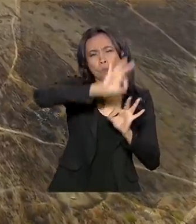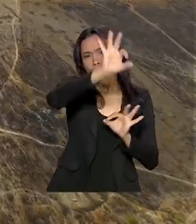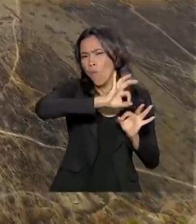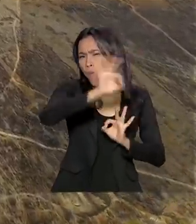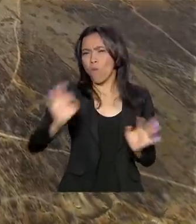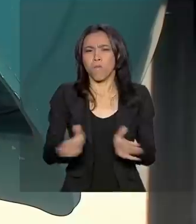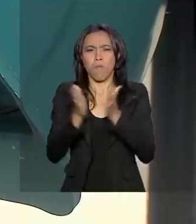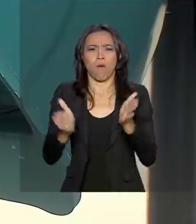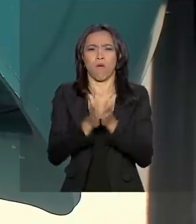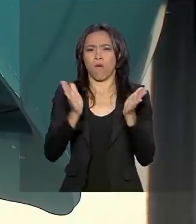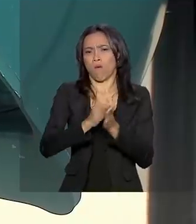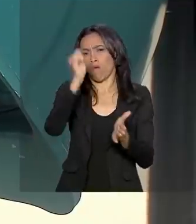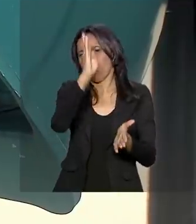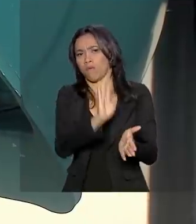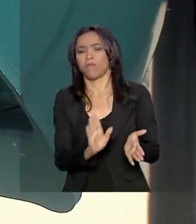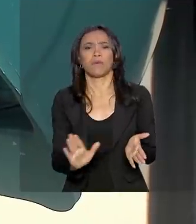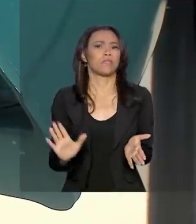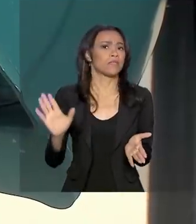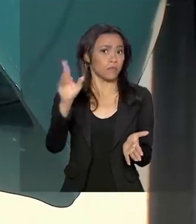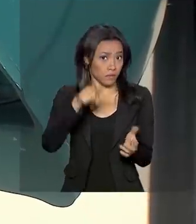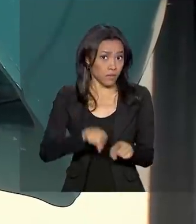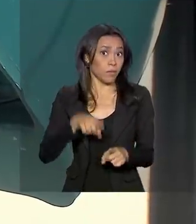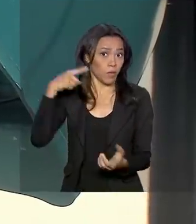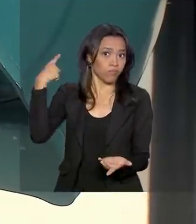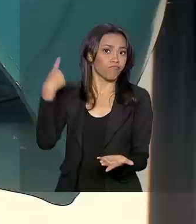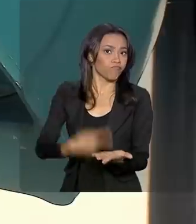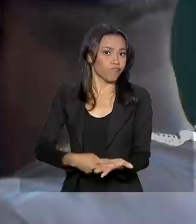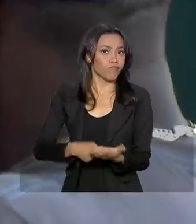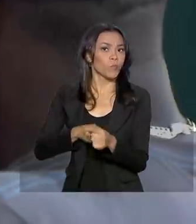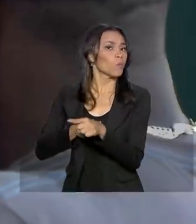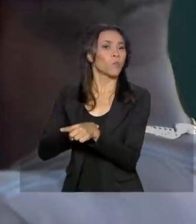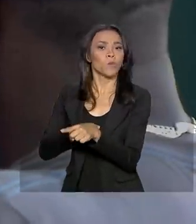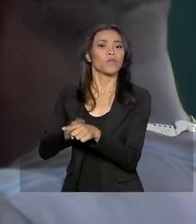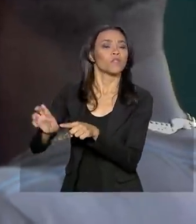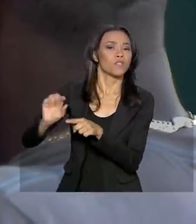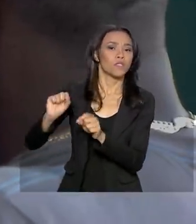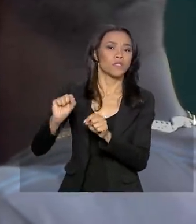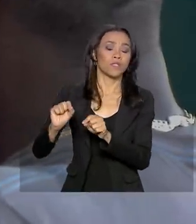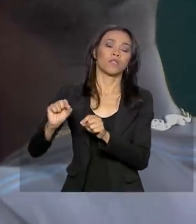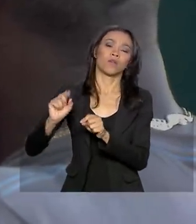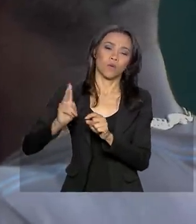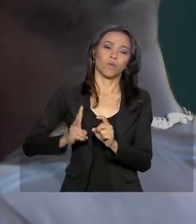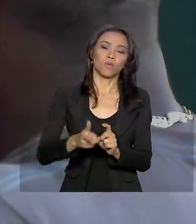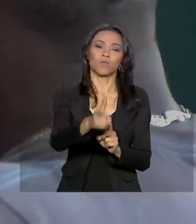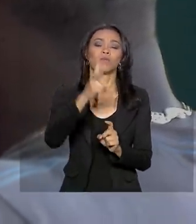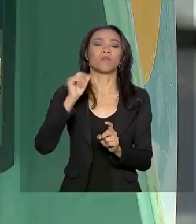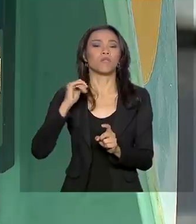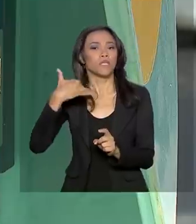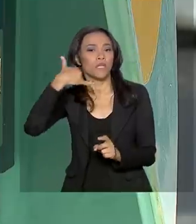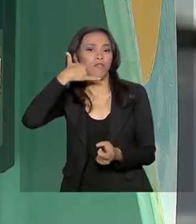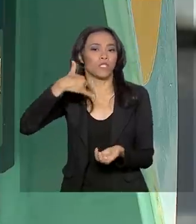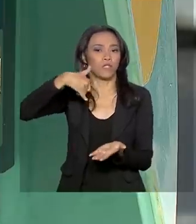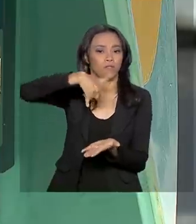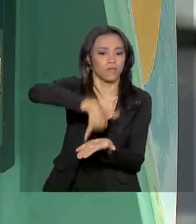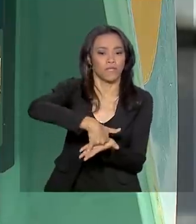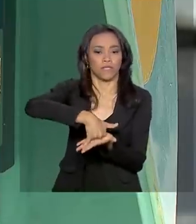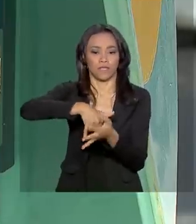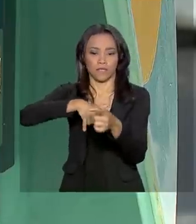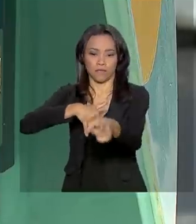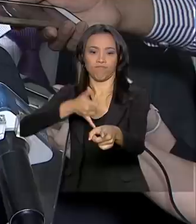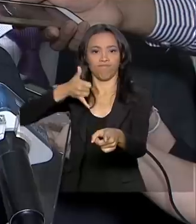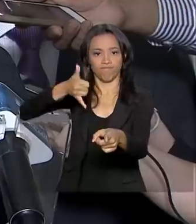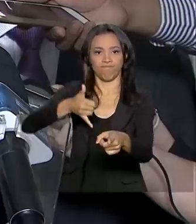carentes do país. E fica mantida a obrigatoriedade de continuar o fornecimento de telefonia fixa nas localidades